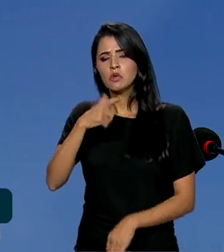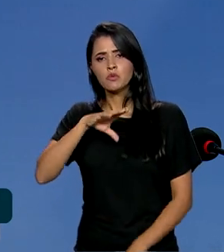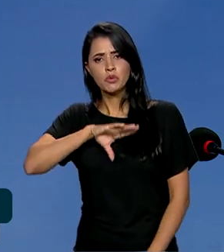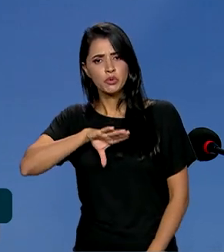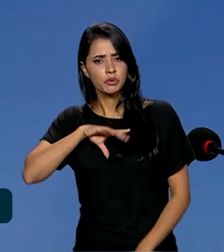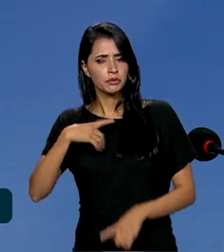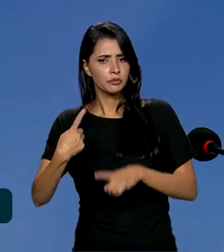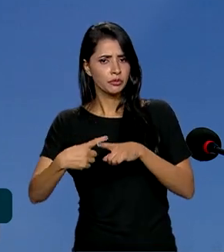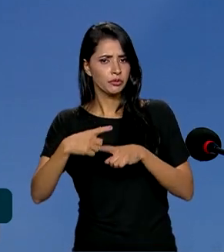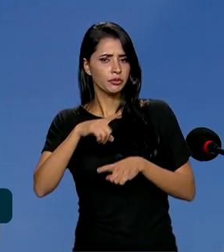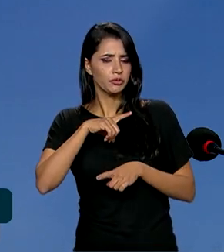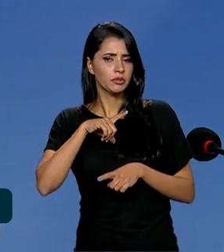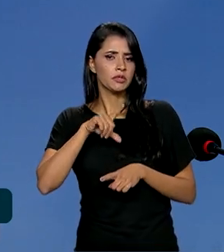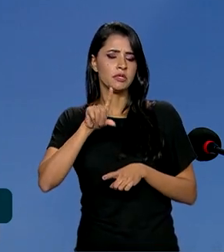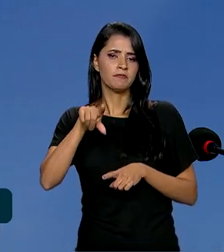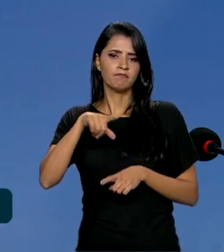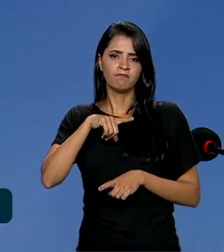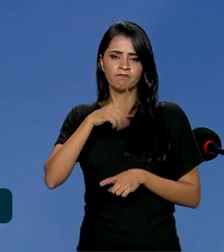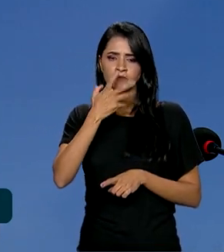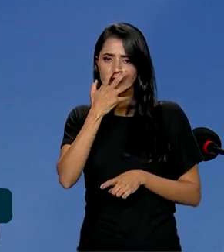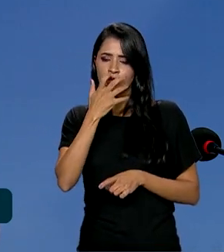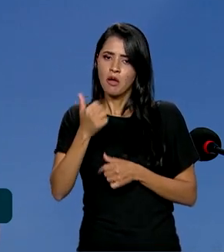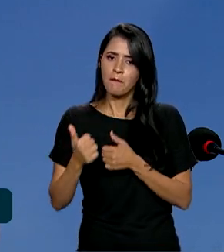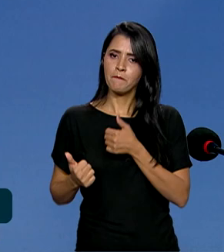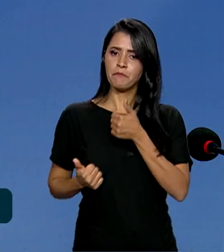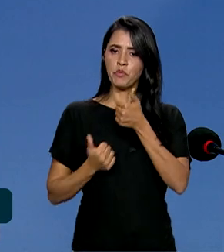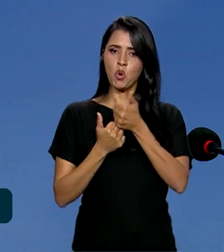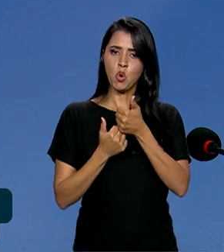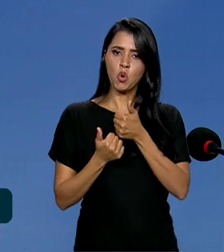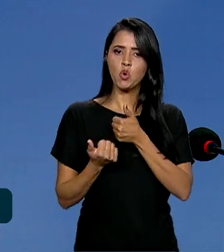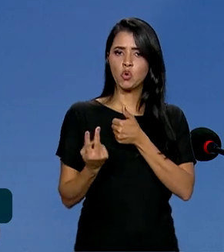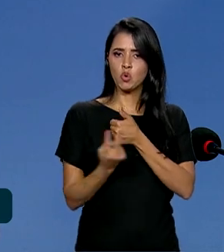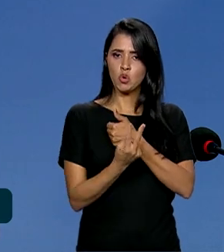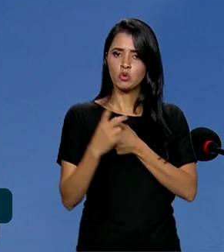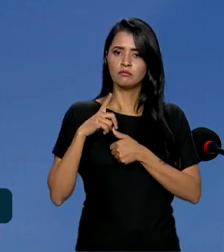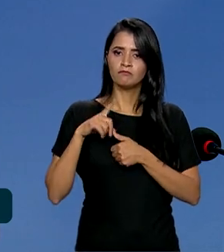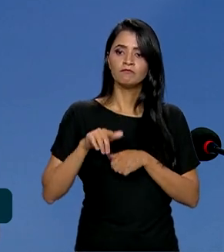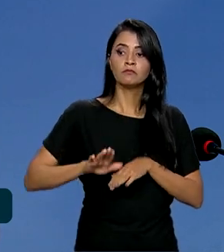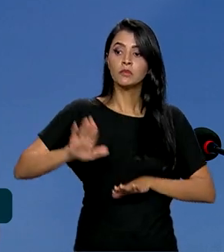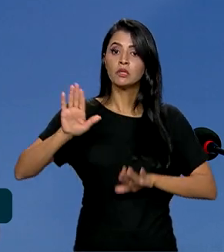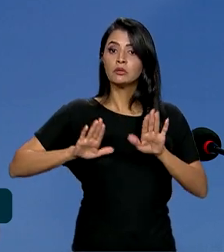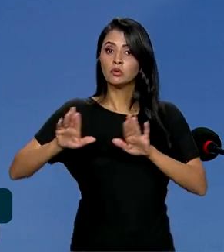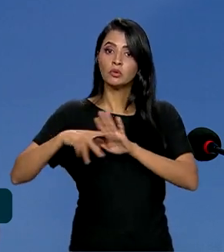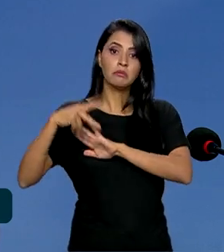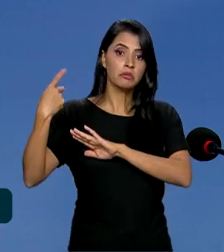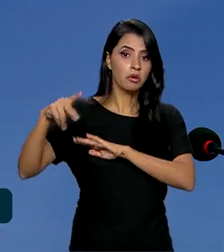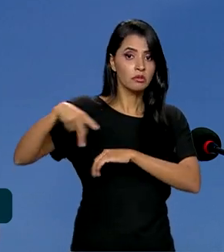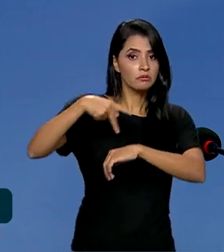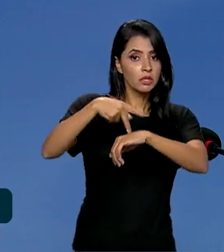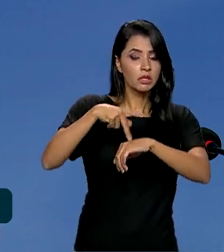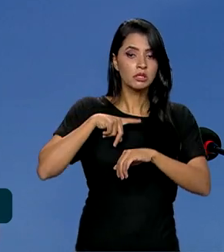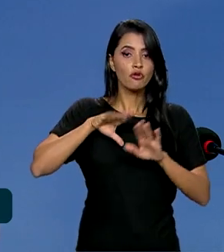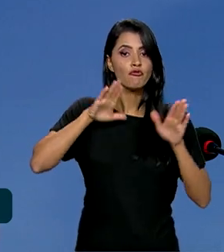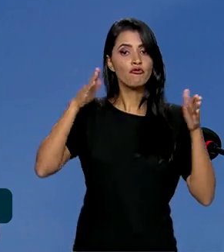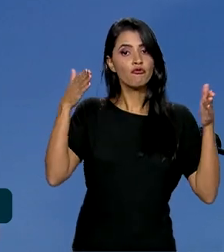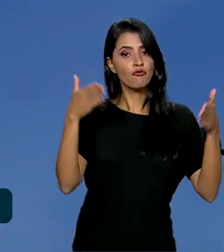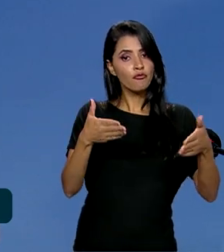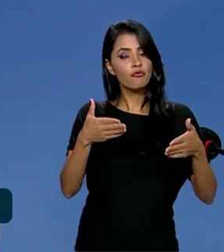muitas vezes, um apoio mútuo em candidaturas desses países, em foros e para foros